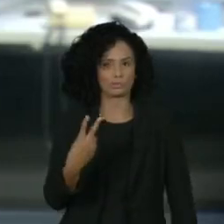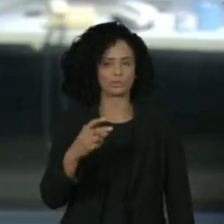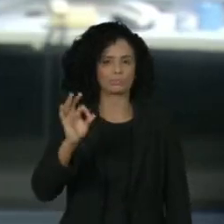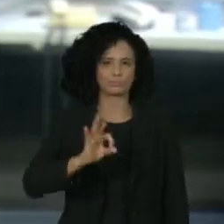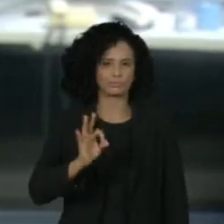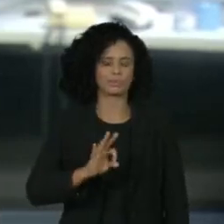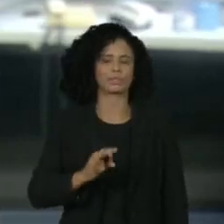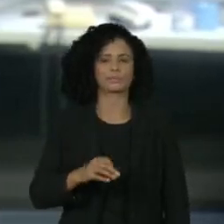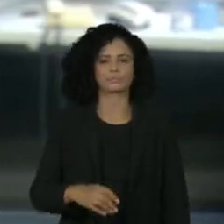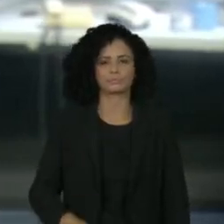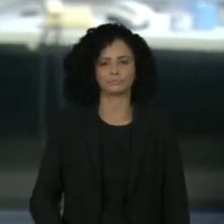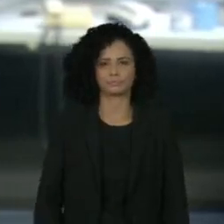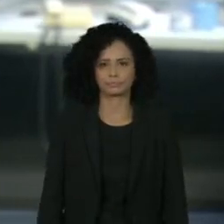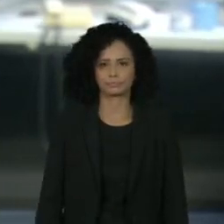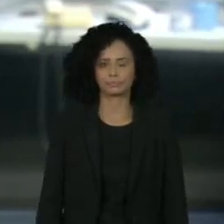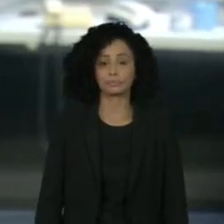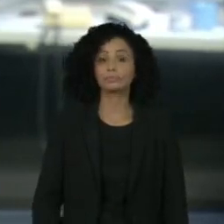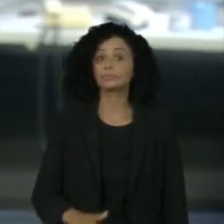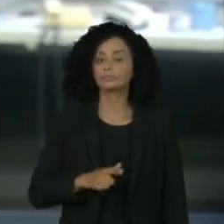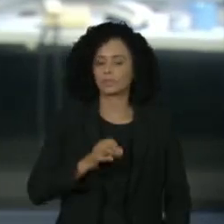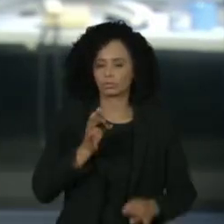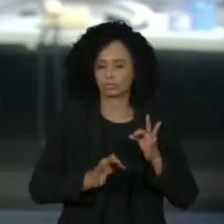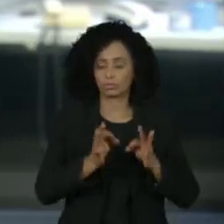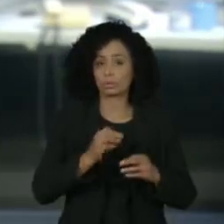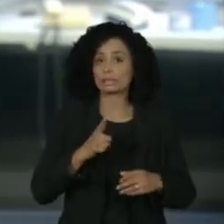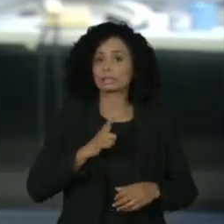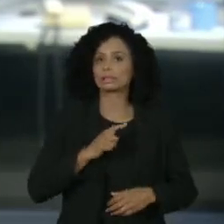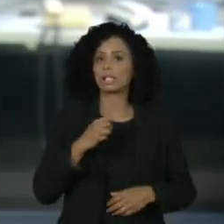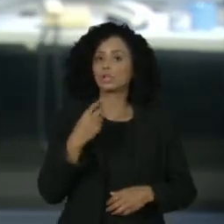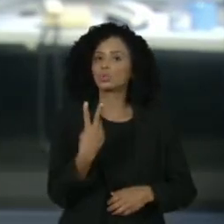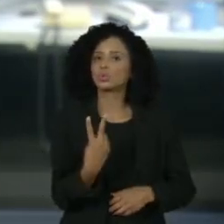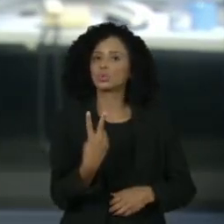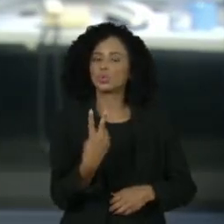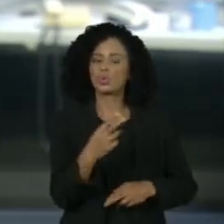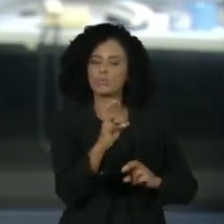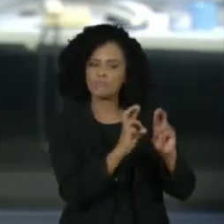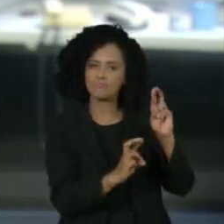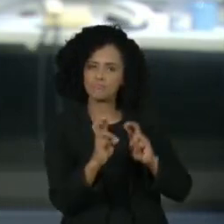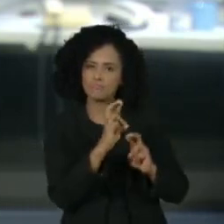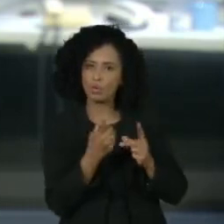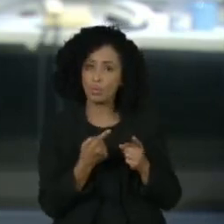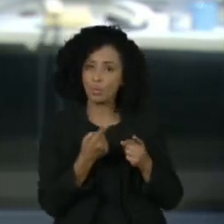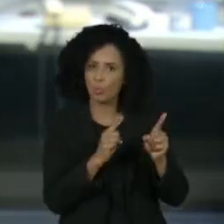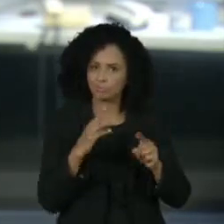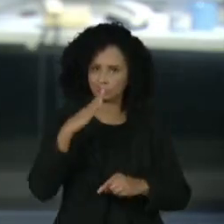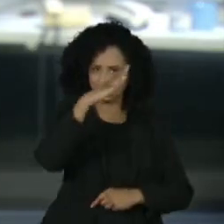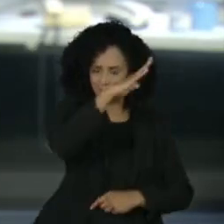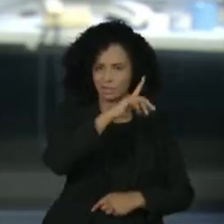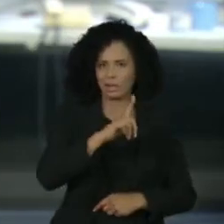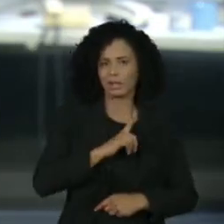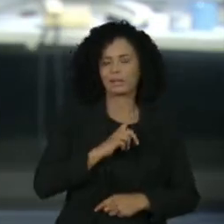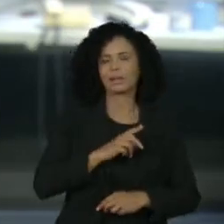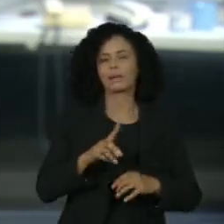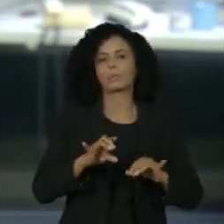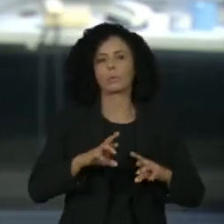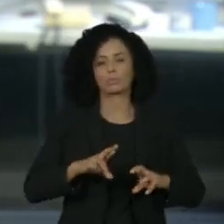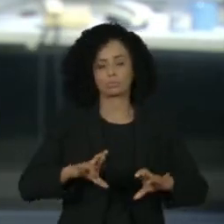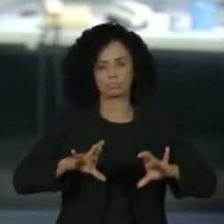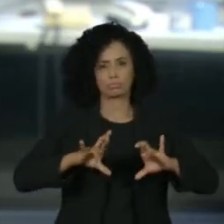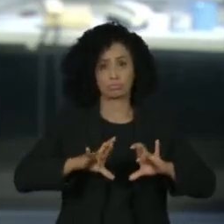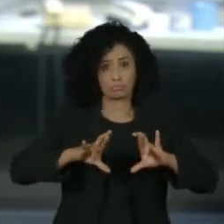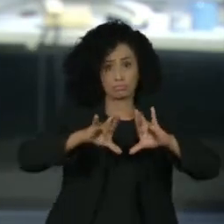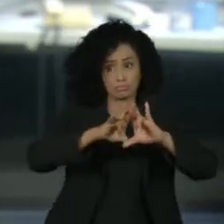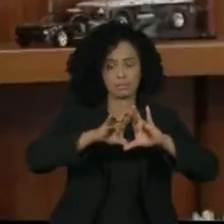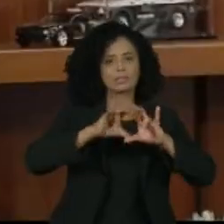A Justiça vai unir duas investigações contra o presidente Jair Bolsonaro, a milícia digital e os ataques às urnas